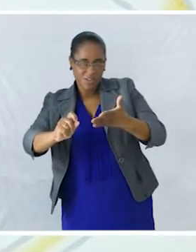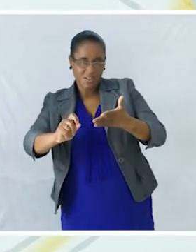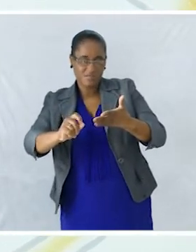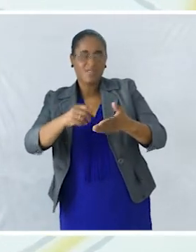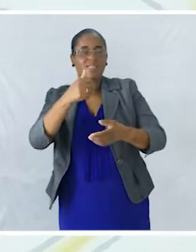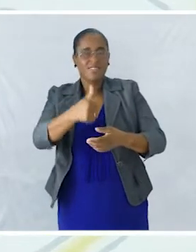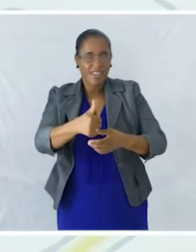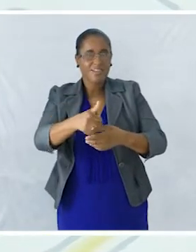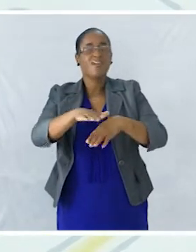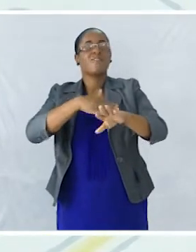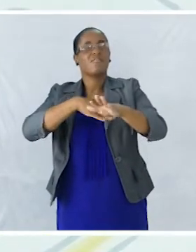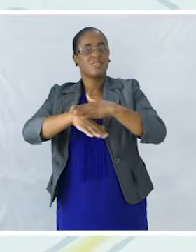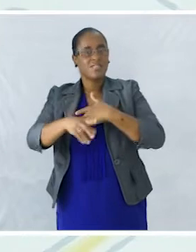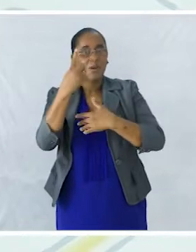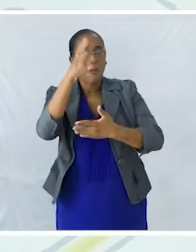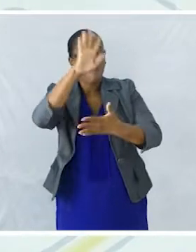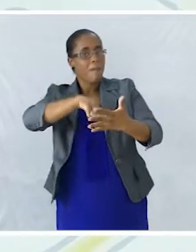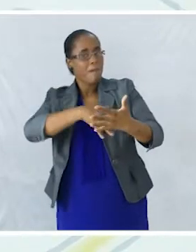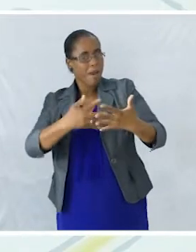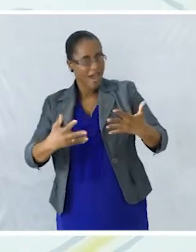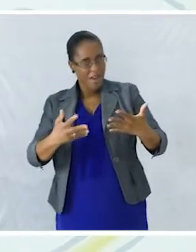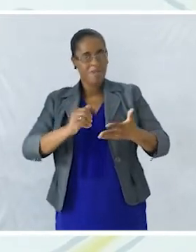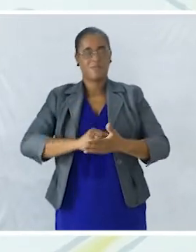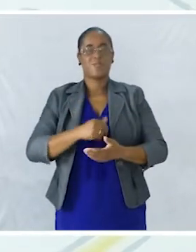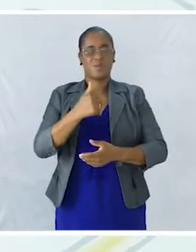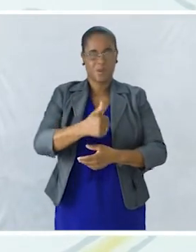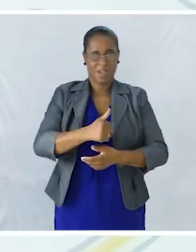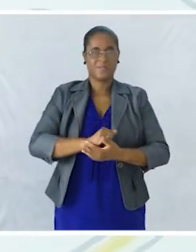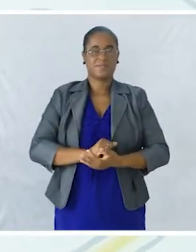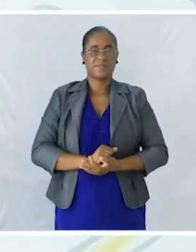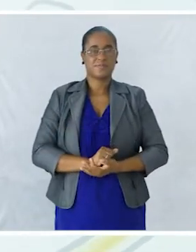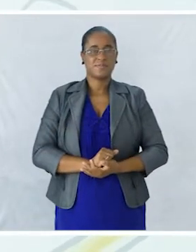Certo Fazer um plano Muito bem Então